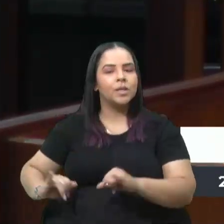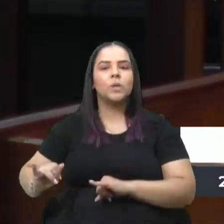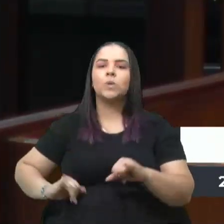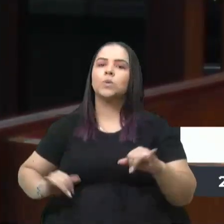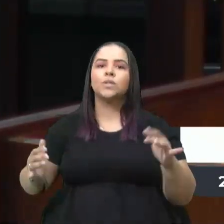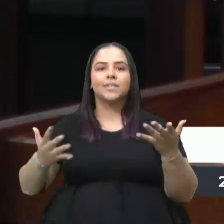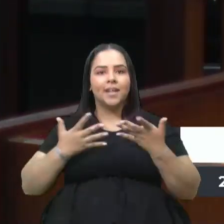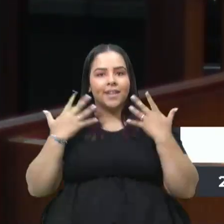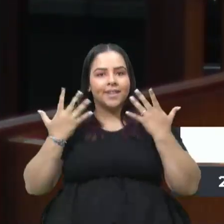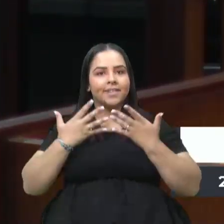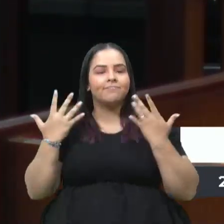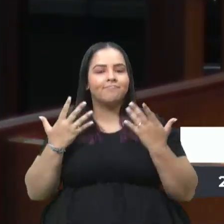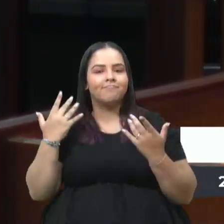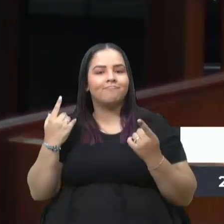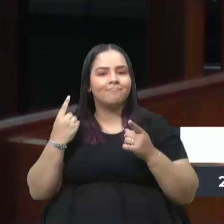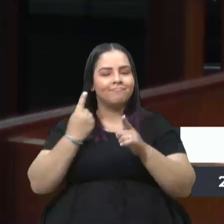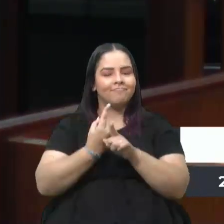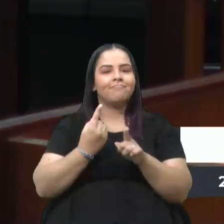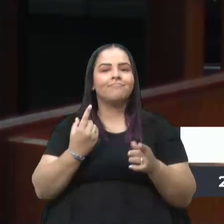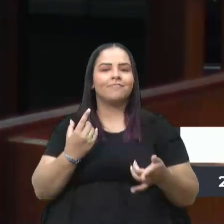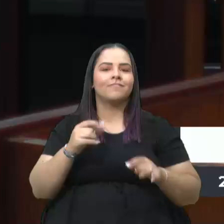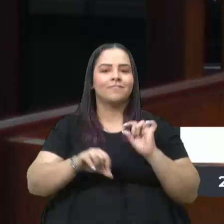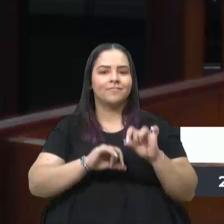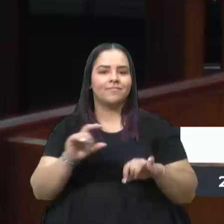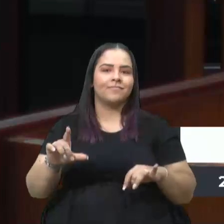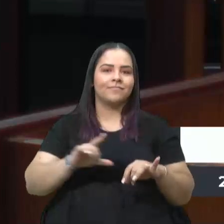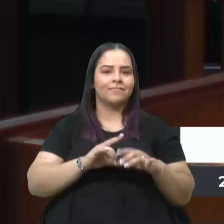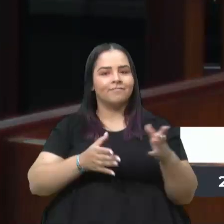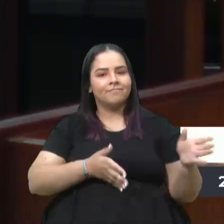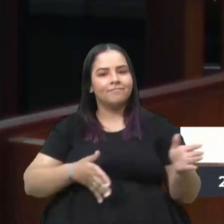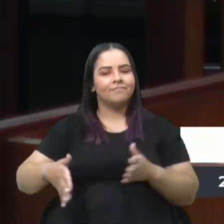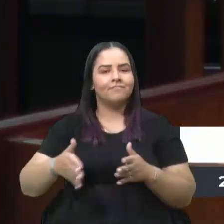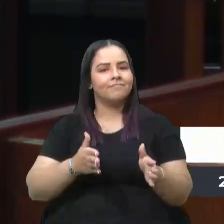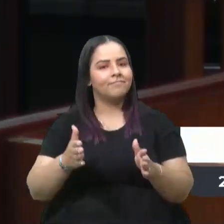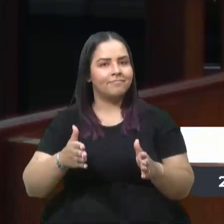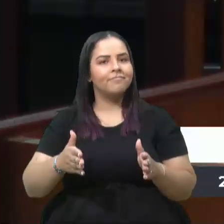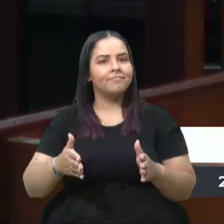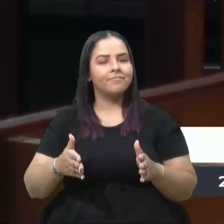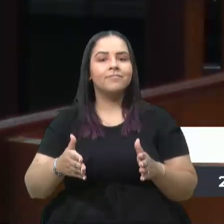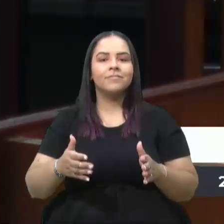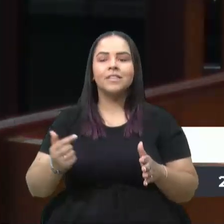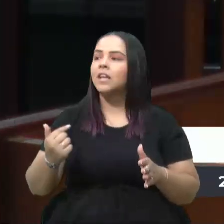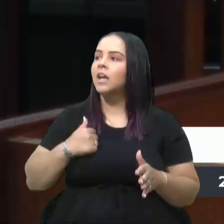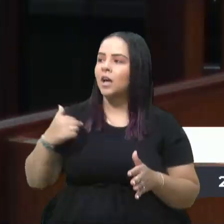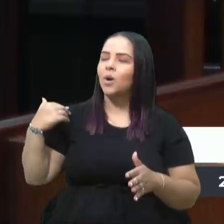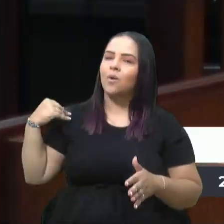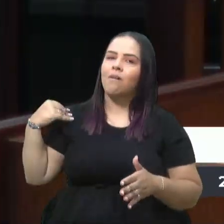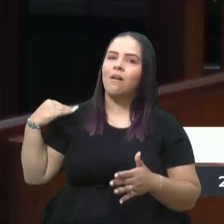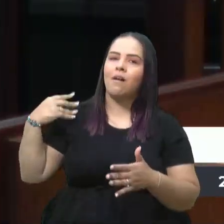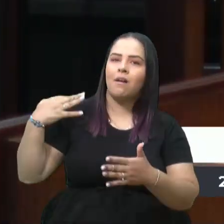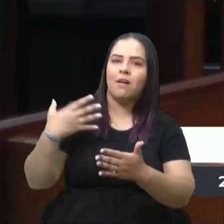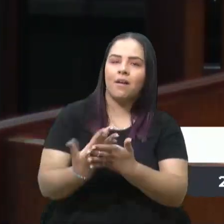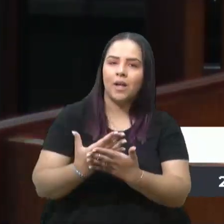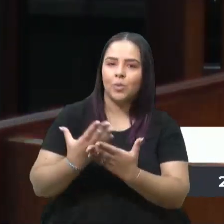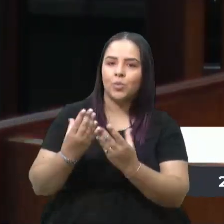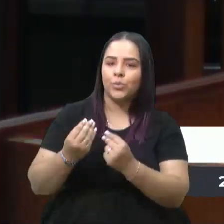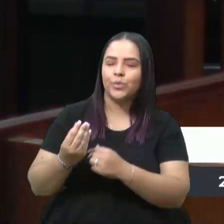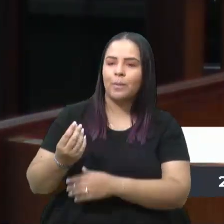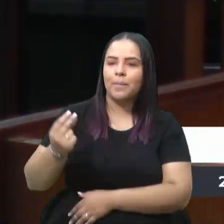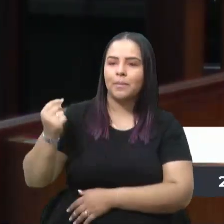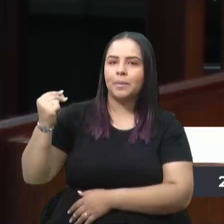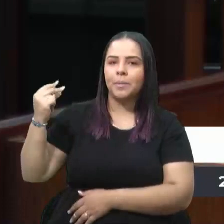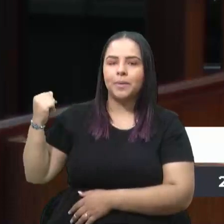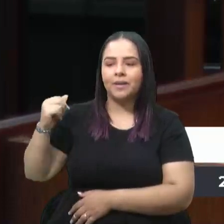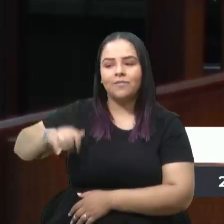e a descoberta do desbravamento desse caminho, que trilho há muito tempo em diversos